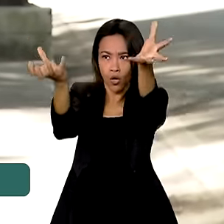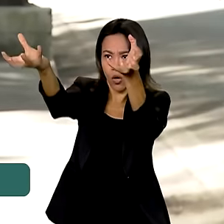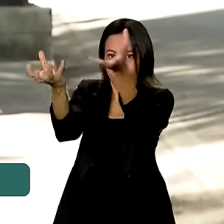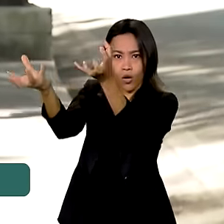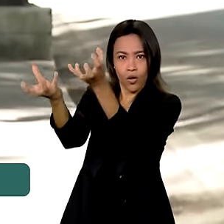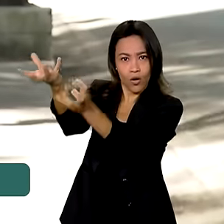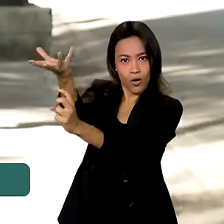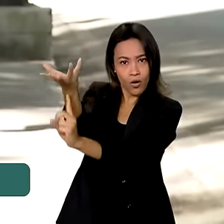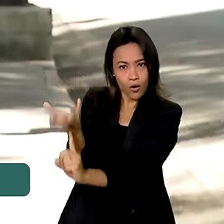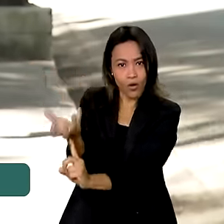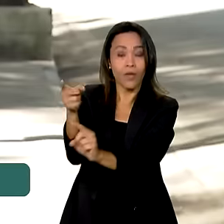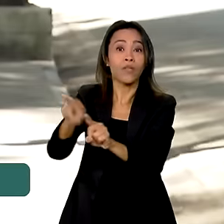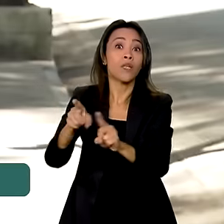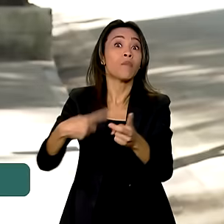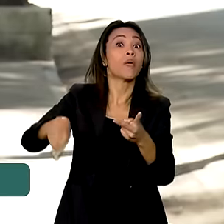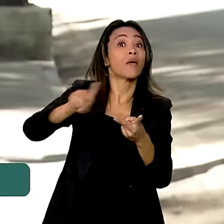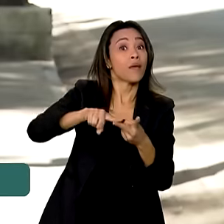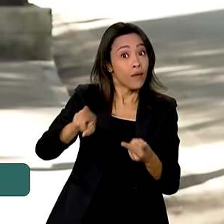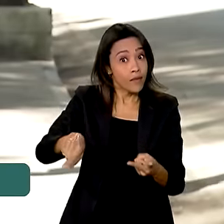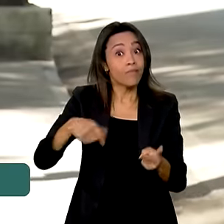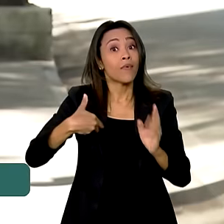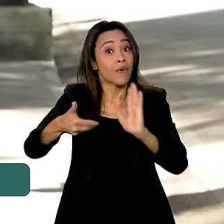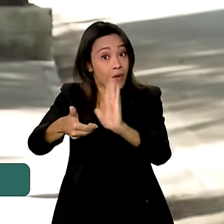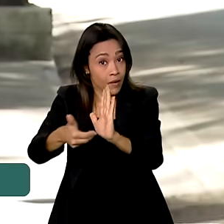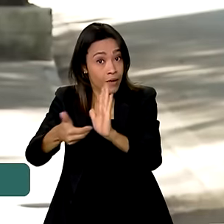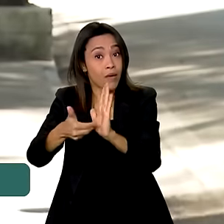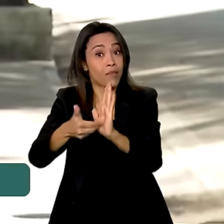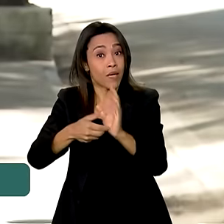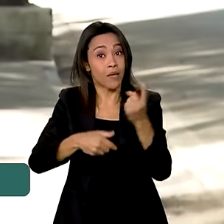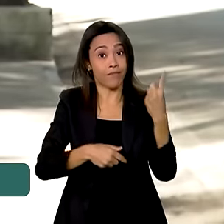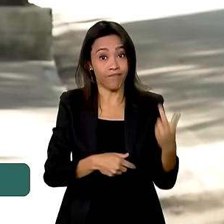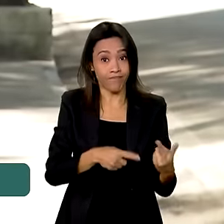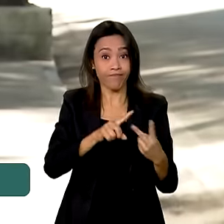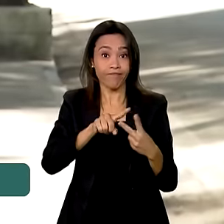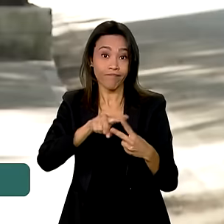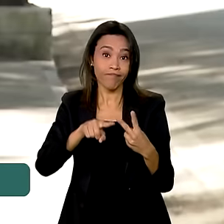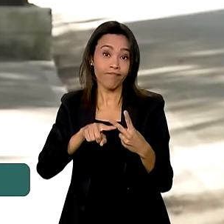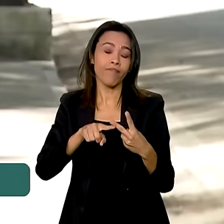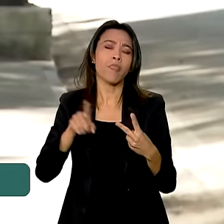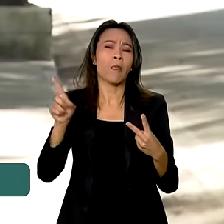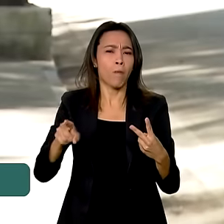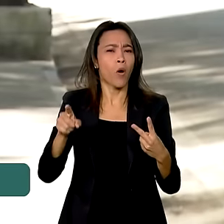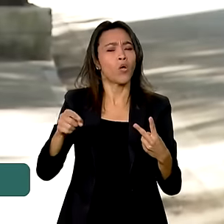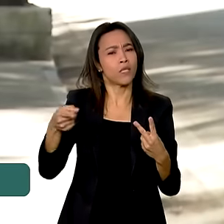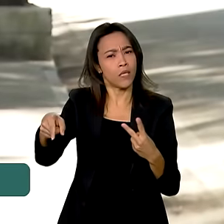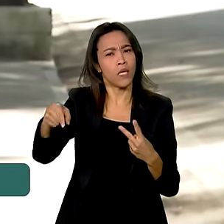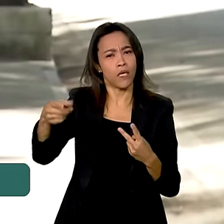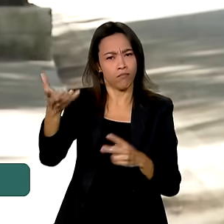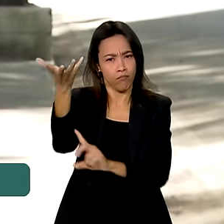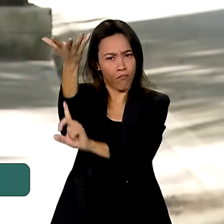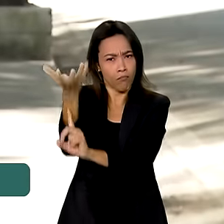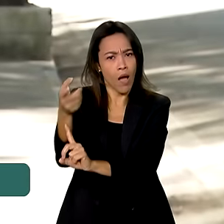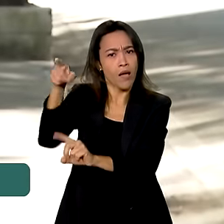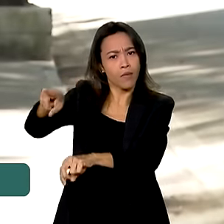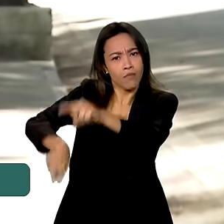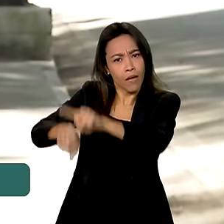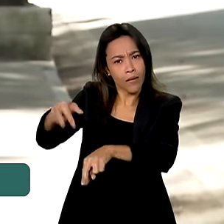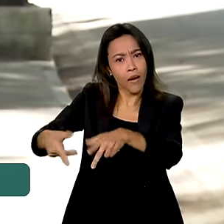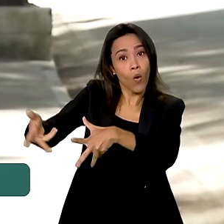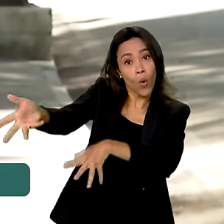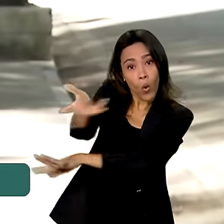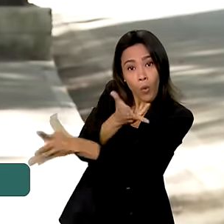e também da Câmara dos Deputados. Mas os equipamentos poderão ser compartilhados também com emissoras